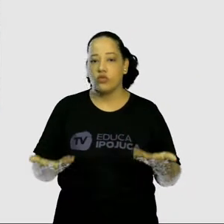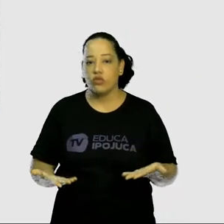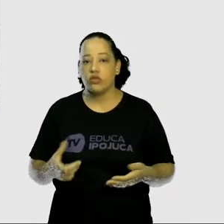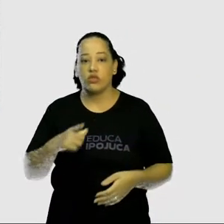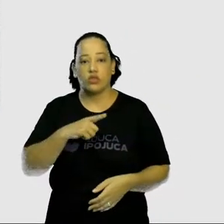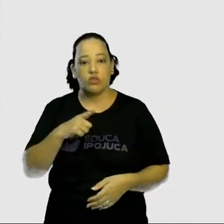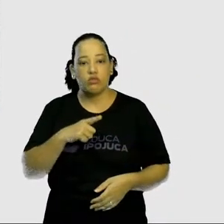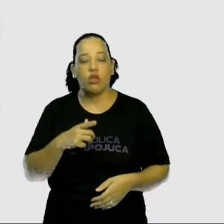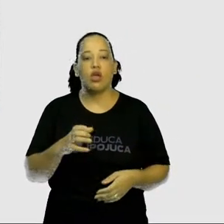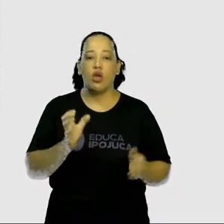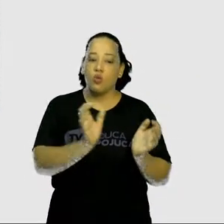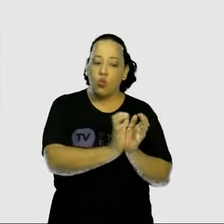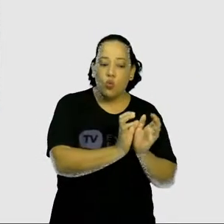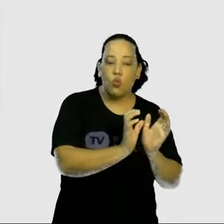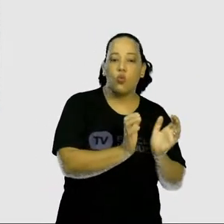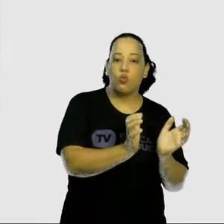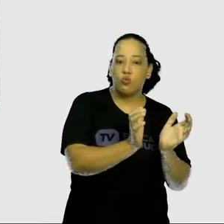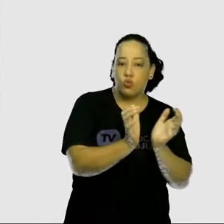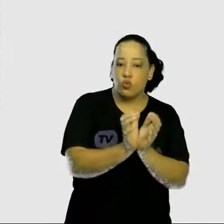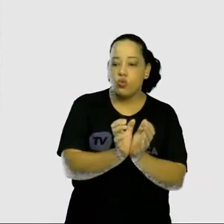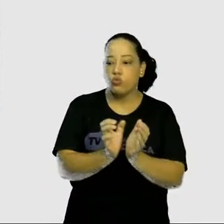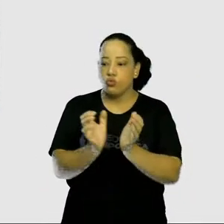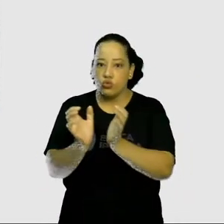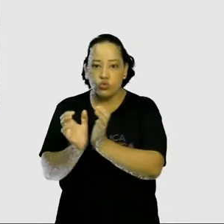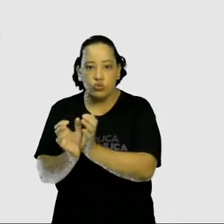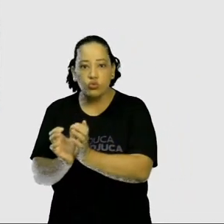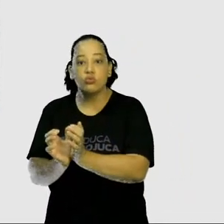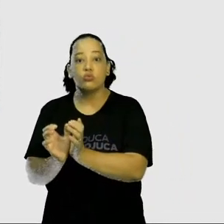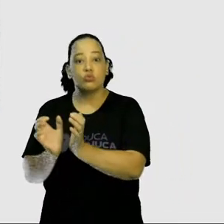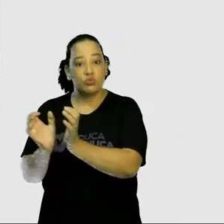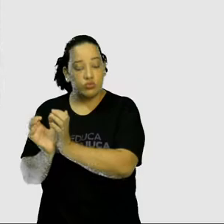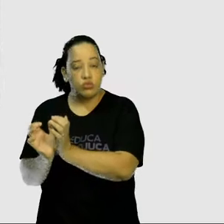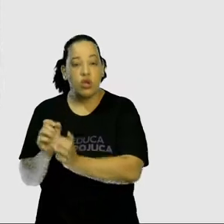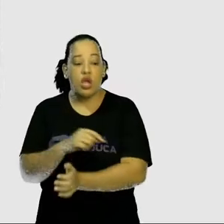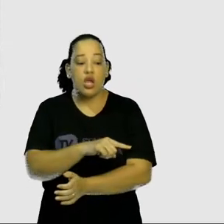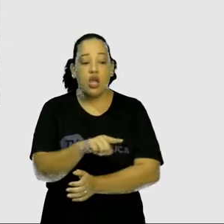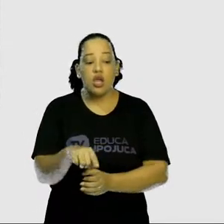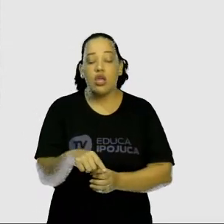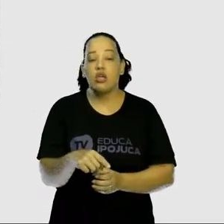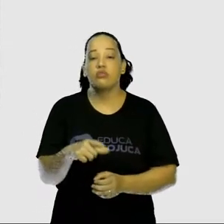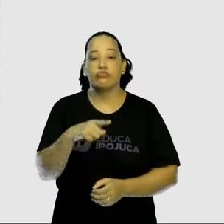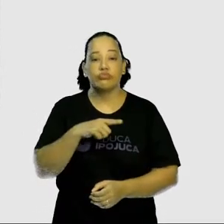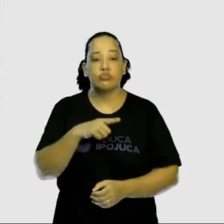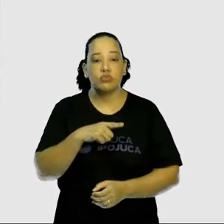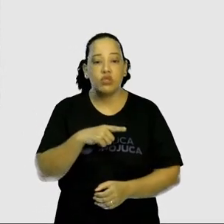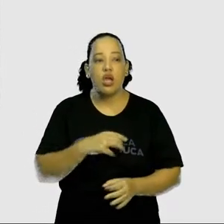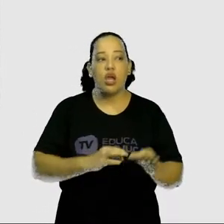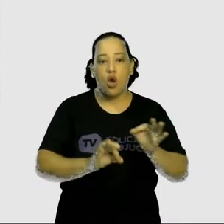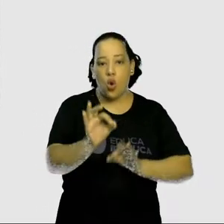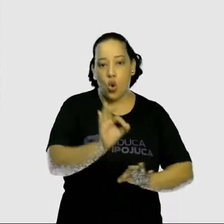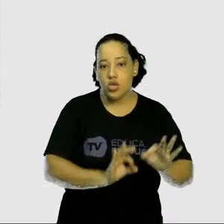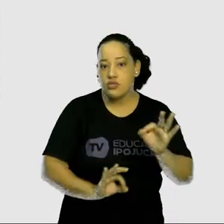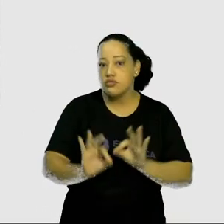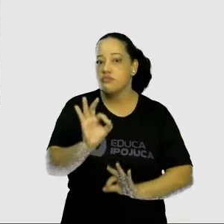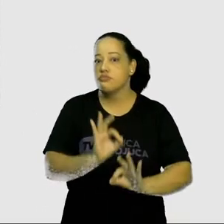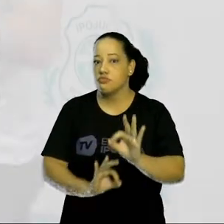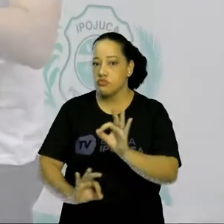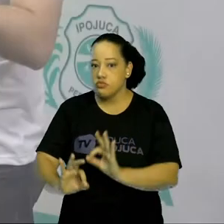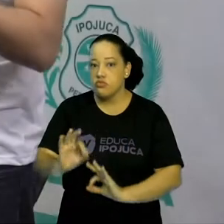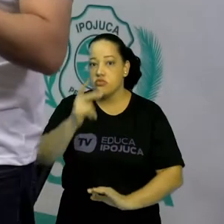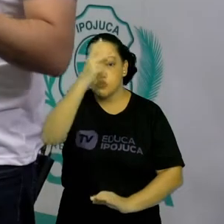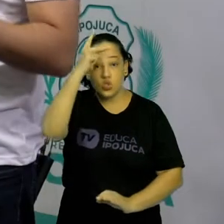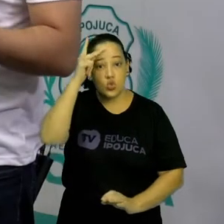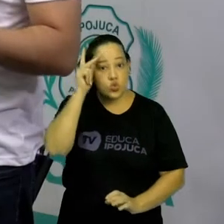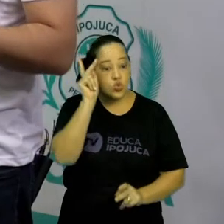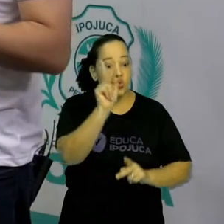de vários clubes, né? Vários clubes vão surgir no Brasil, tá certo? Justamente para organizar ali a população negra,